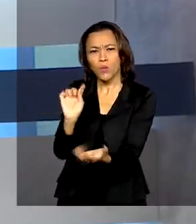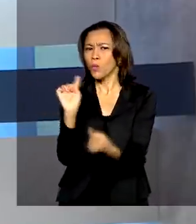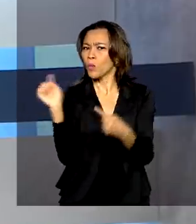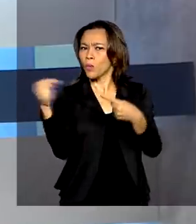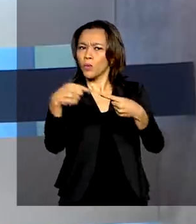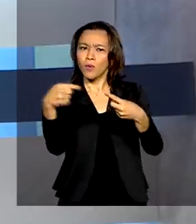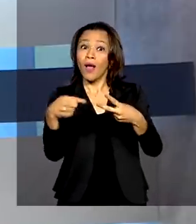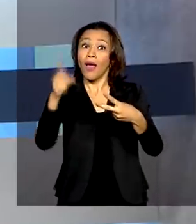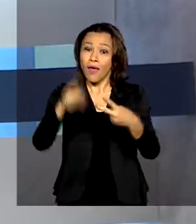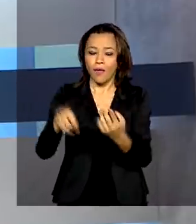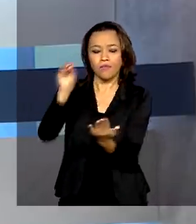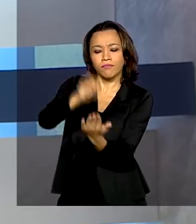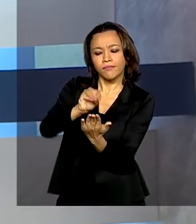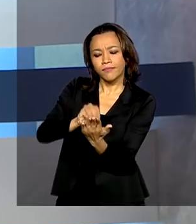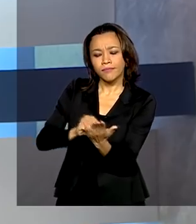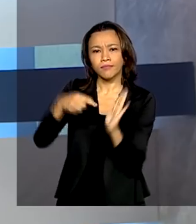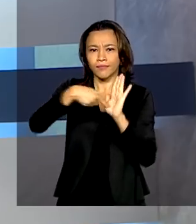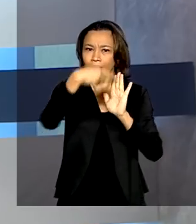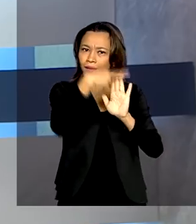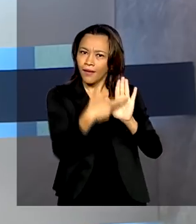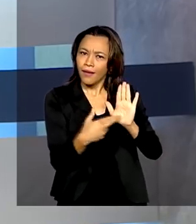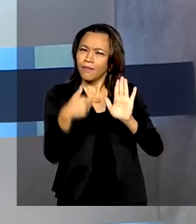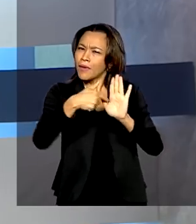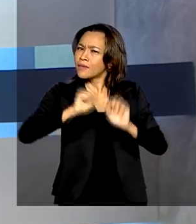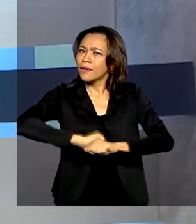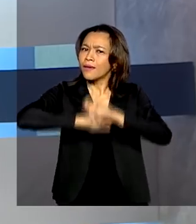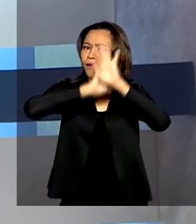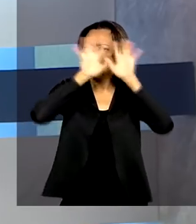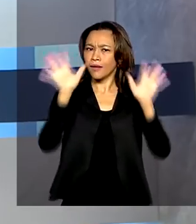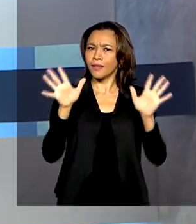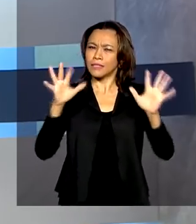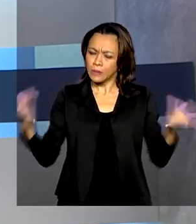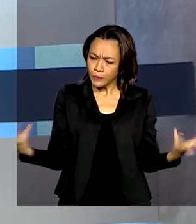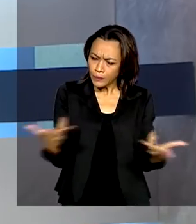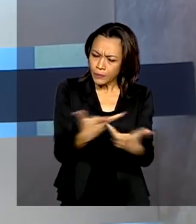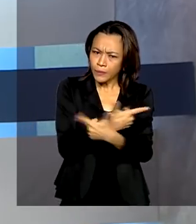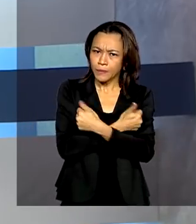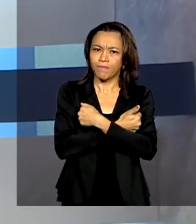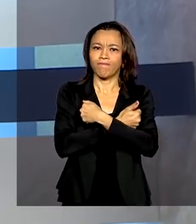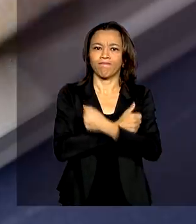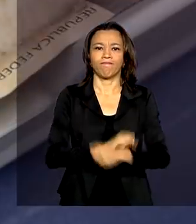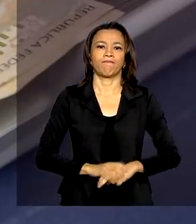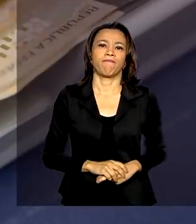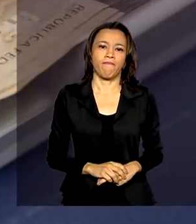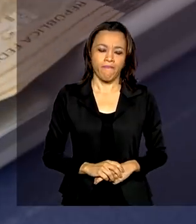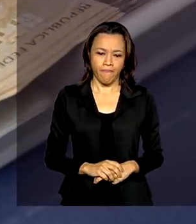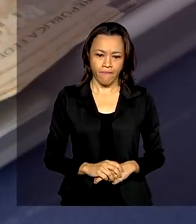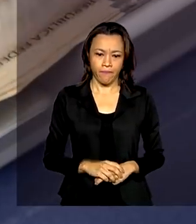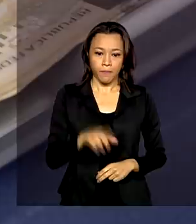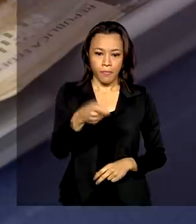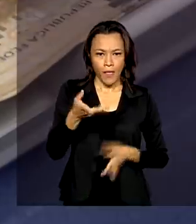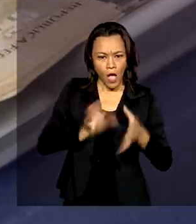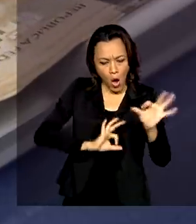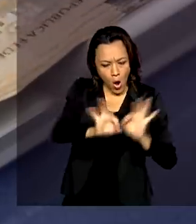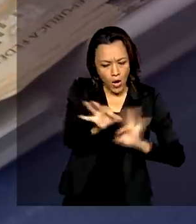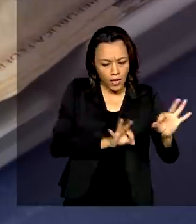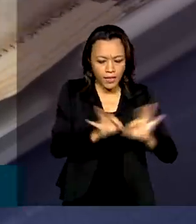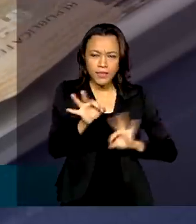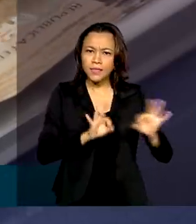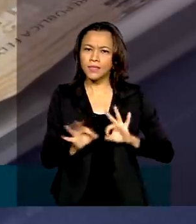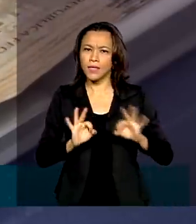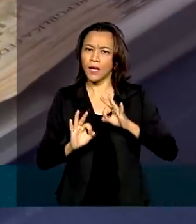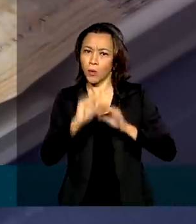é a agenda regulatória, que busca mais transparência e eficiência. Arrumar a casa para atrair